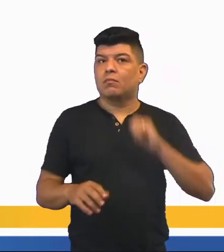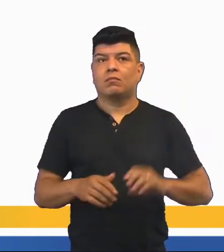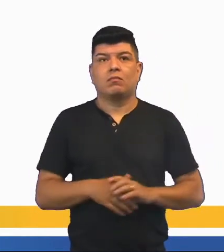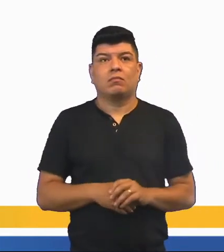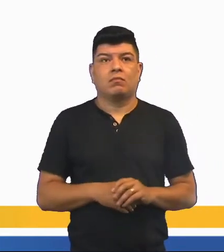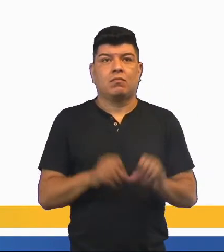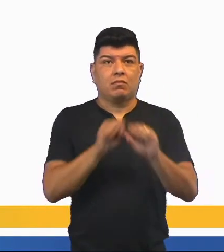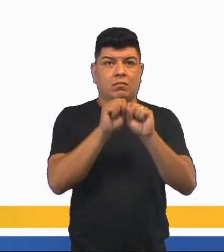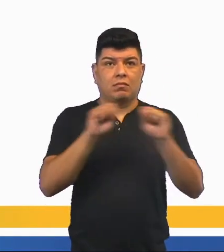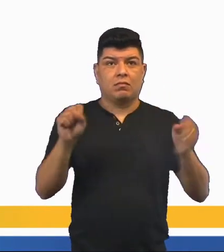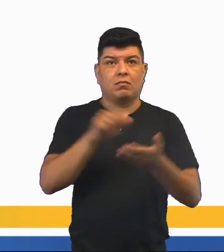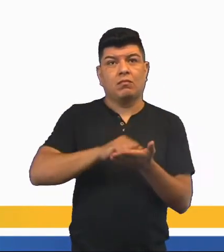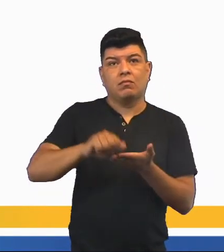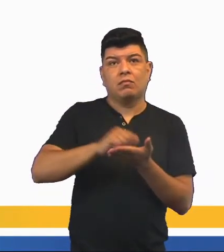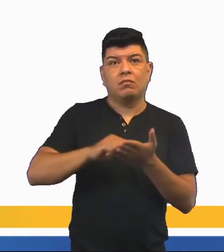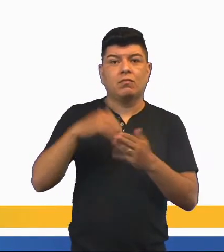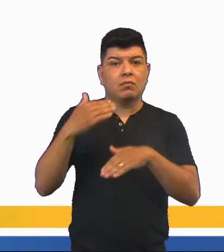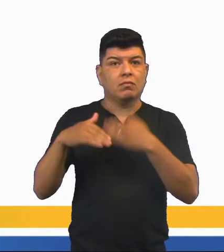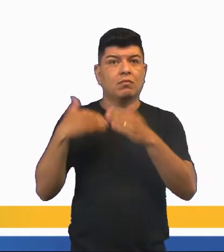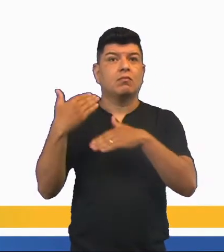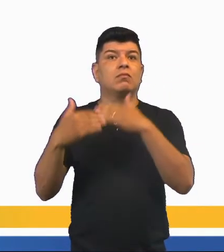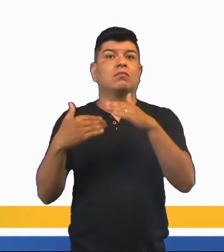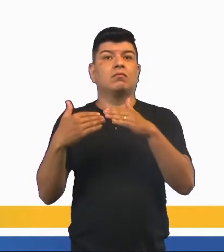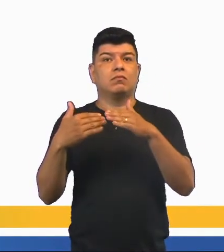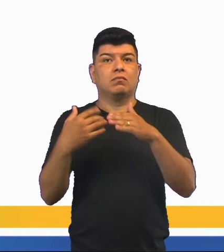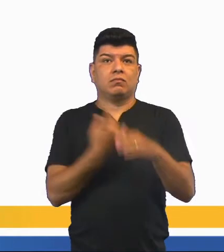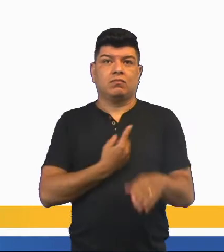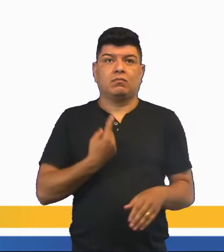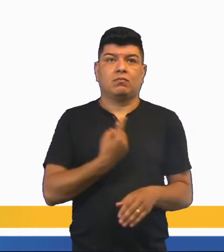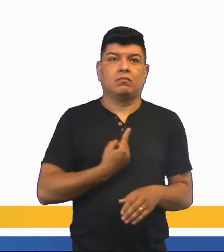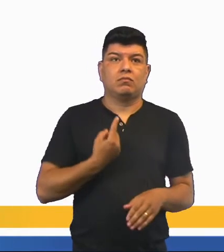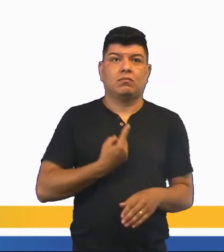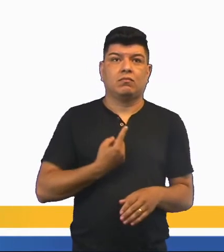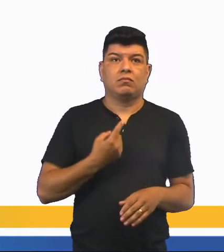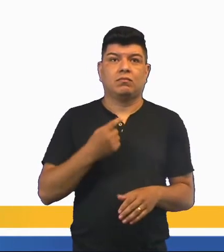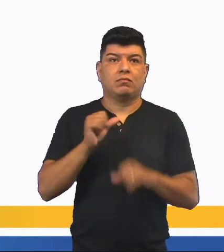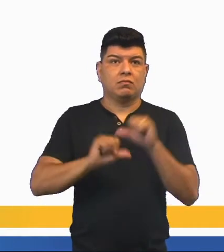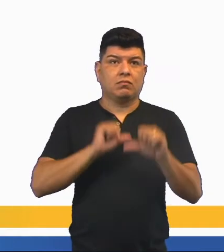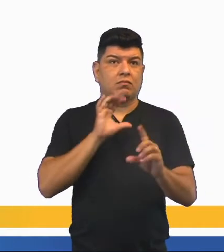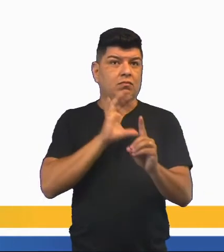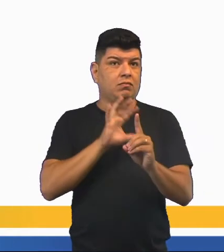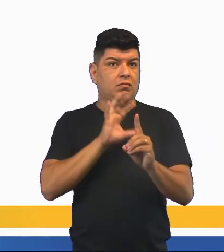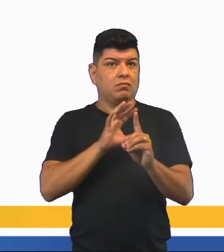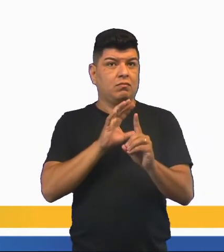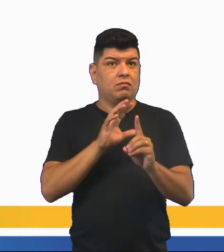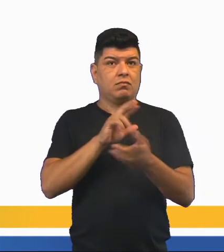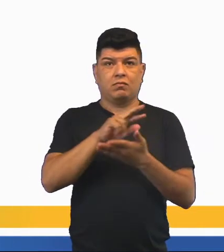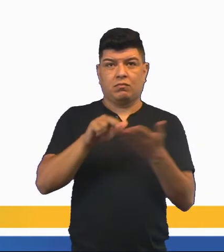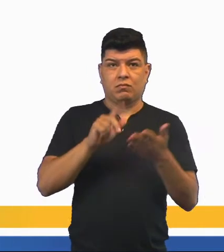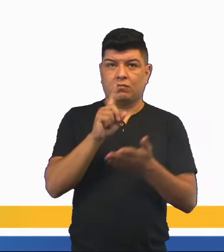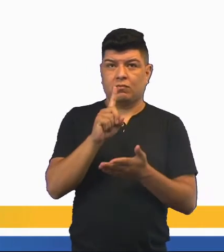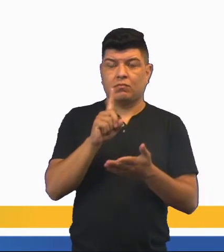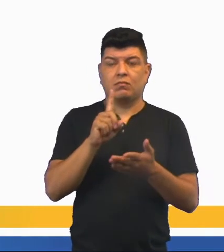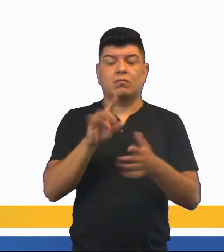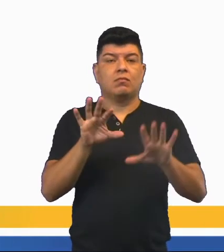Mediterrâneo. Os sistemas de escrita evoluíram de forma autônoma e não sofreram influências multas,